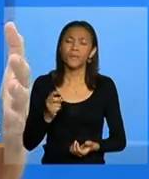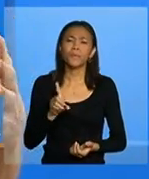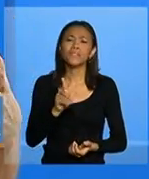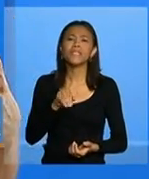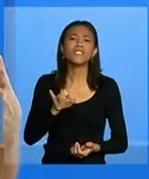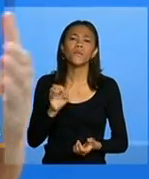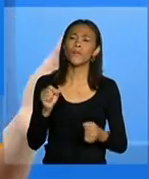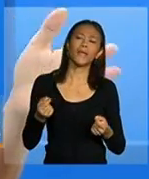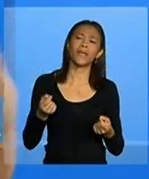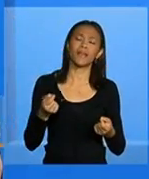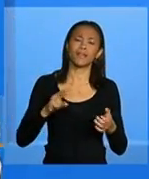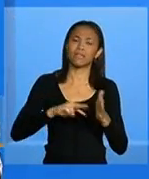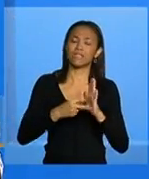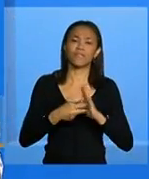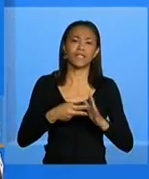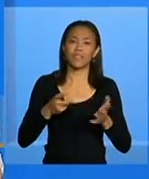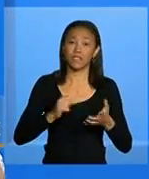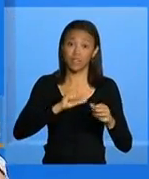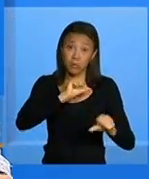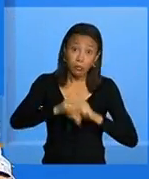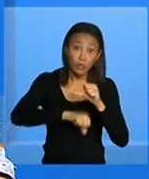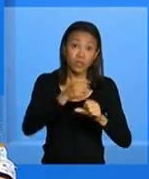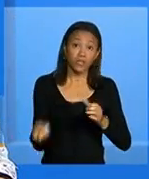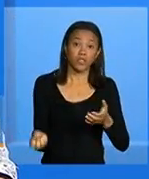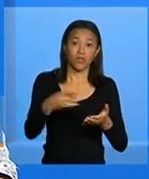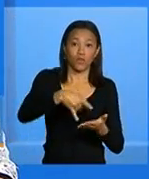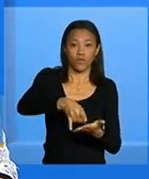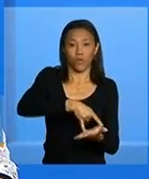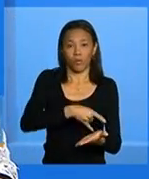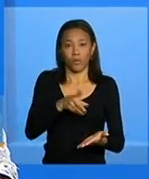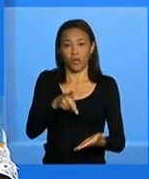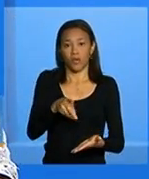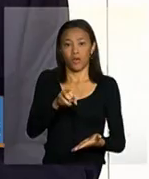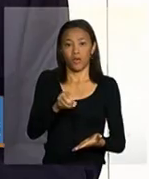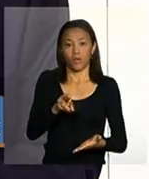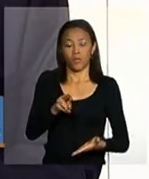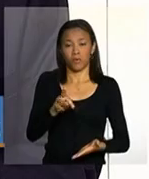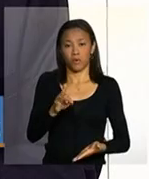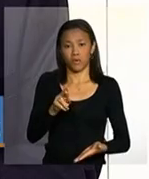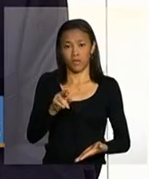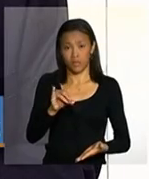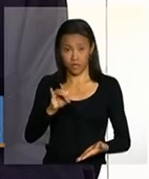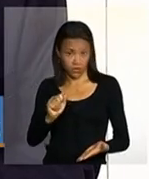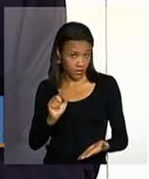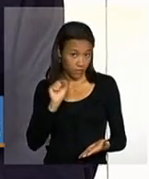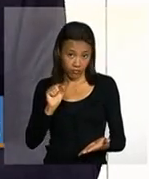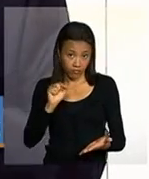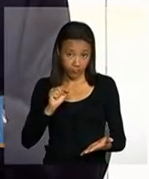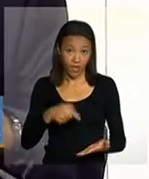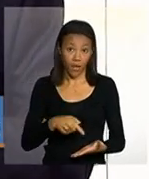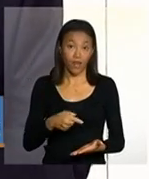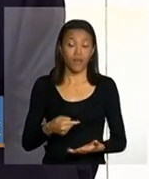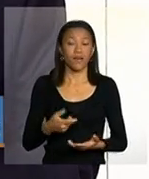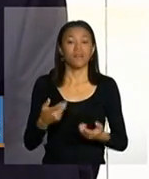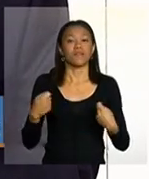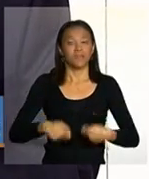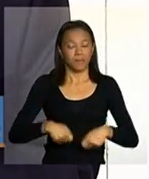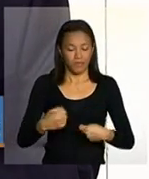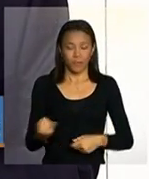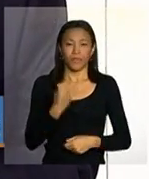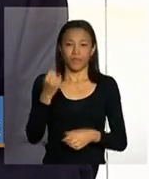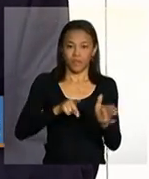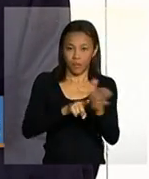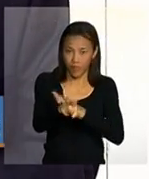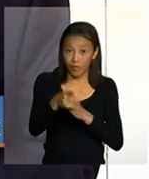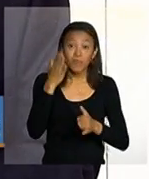mudanças expressas na nova portaria? Está certo essa uma pergunta muito importante Adriana porque é preciso resgatar o espírito mesmo que está por